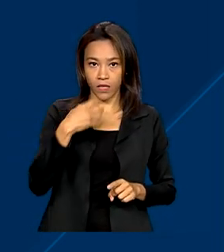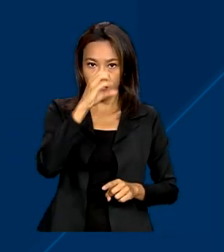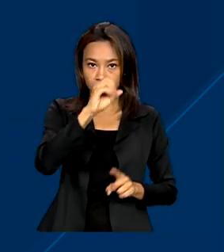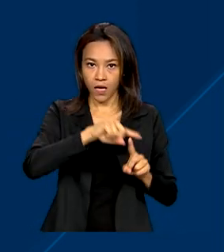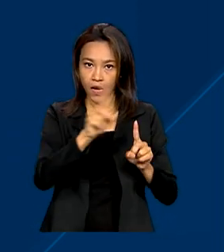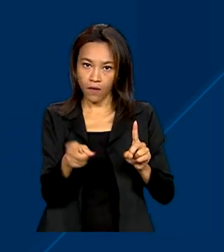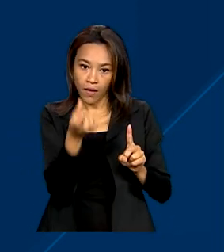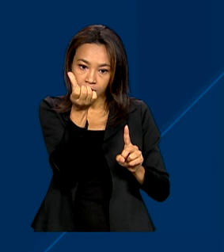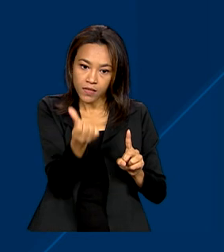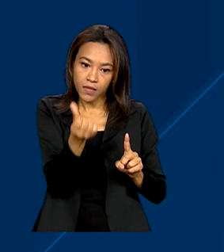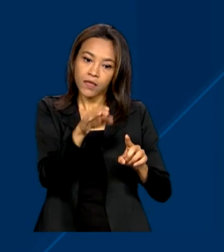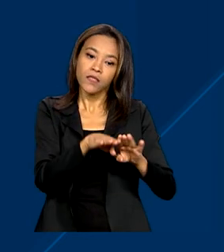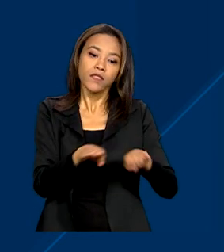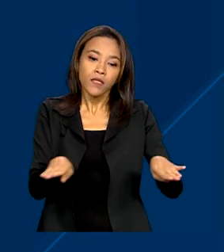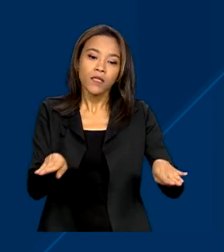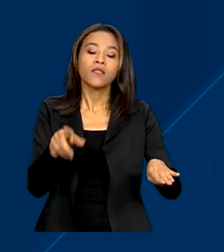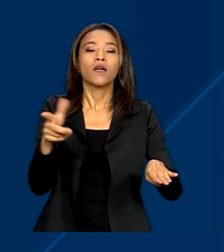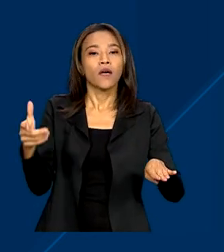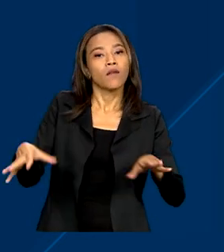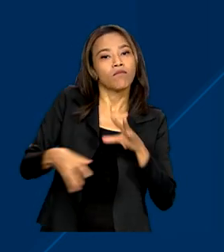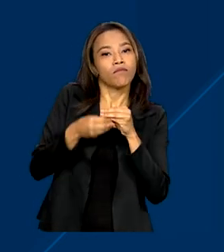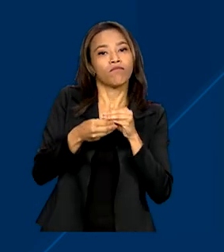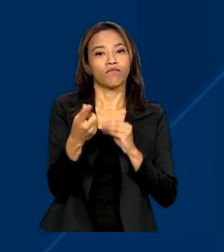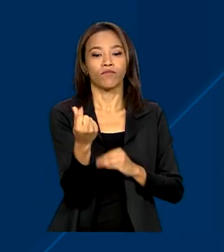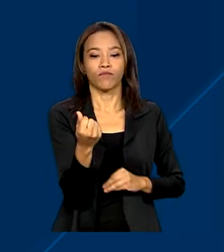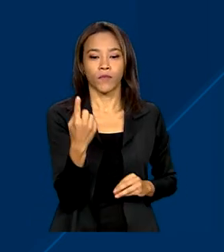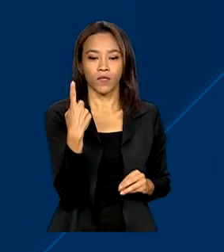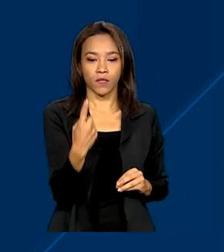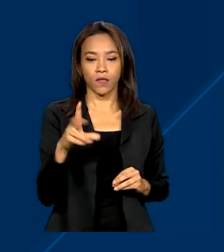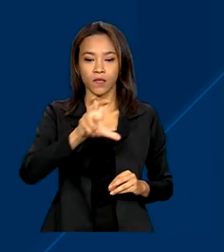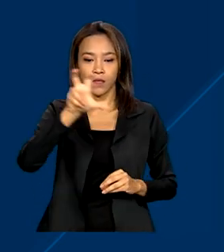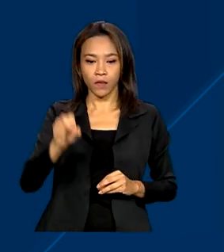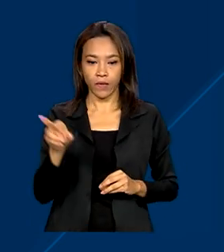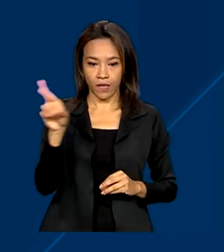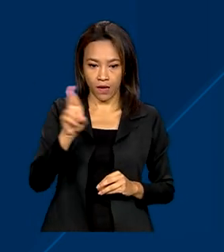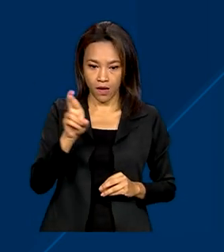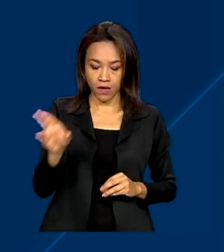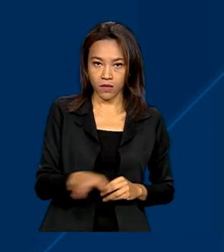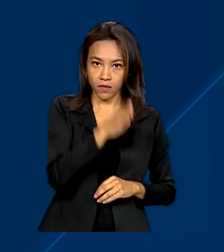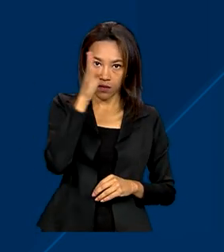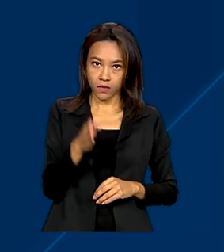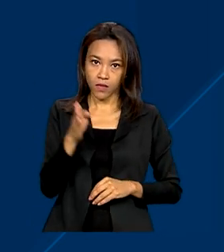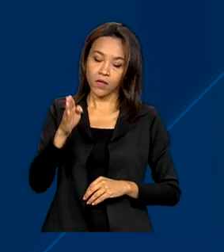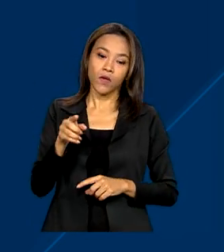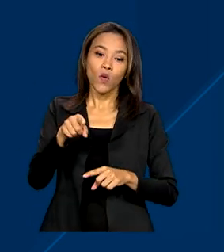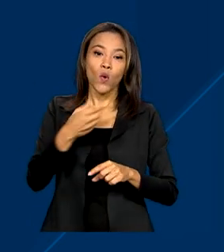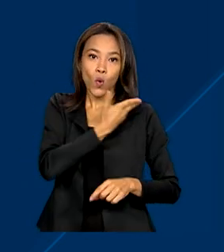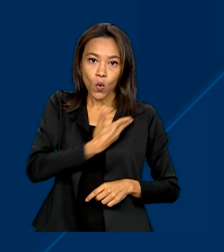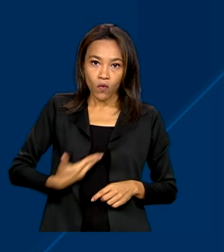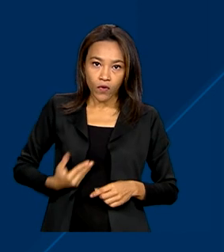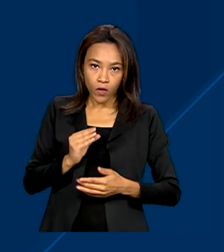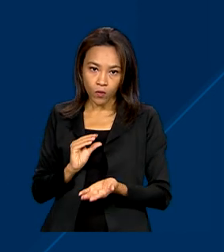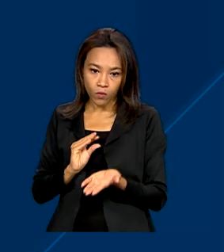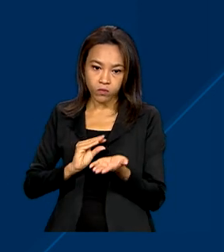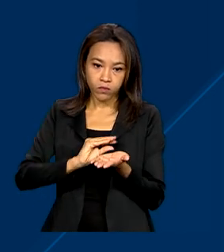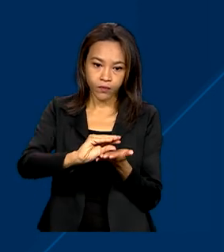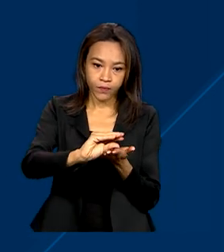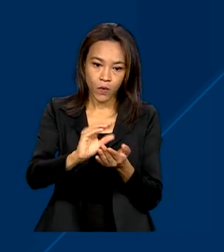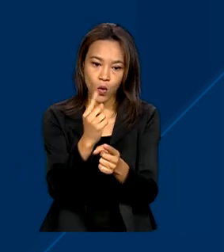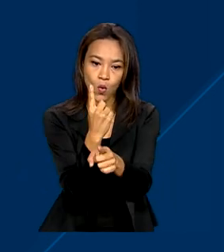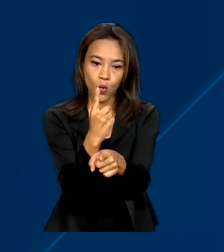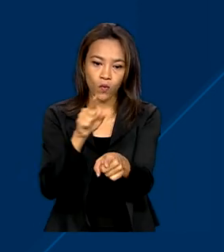passam a receber o adicional de R 150. O investimento do governo é de R 1